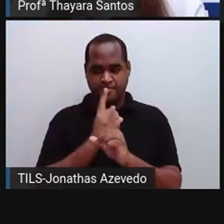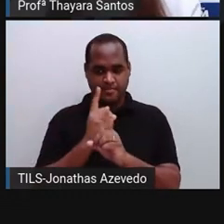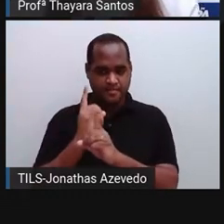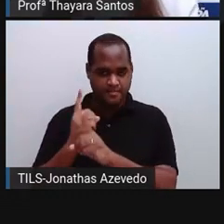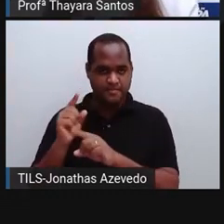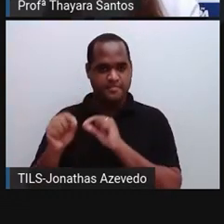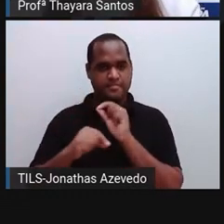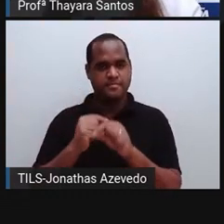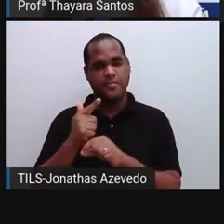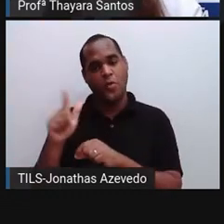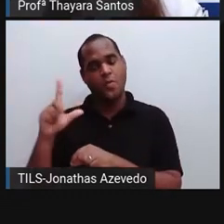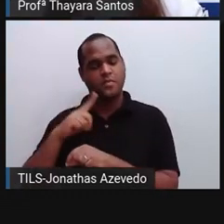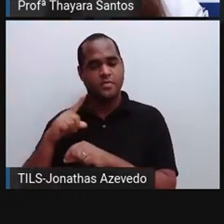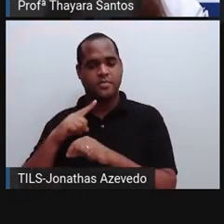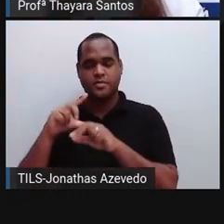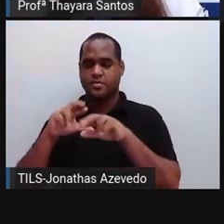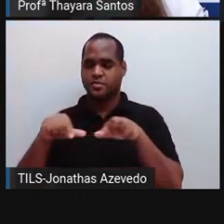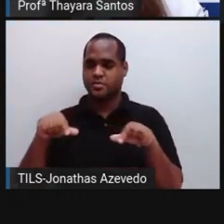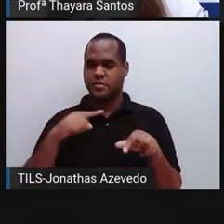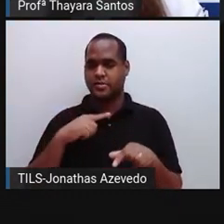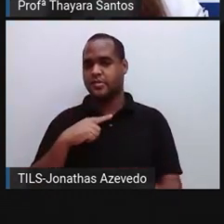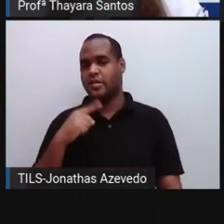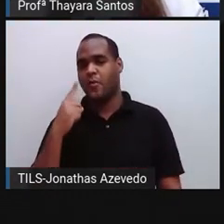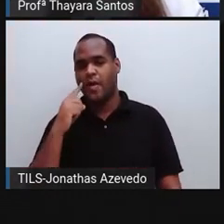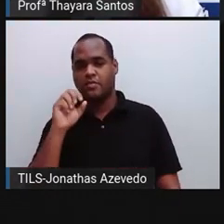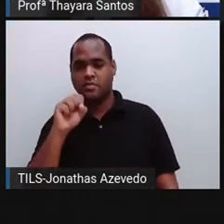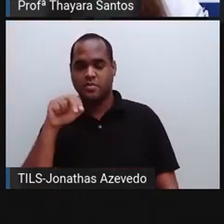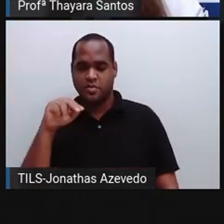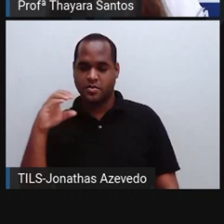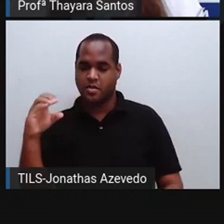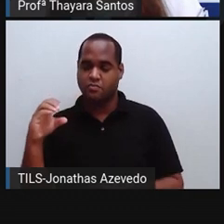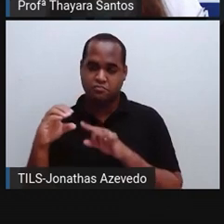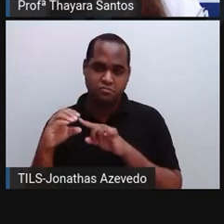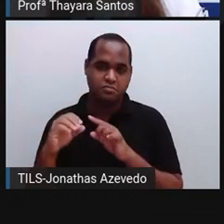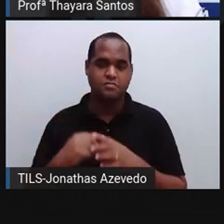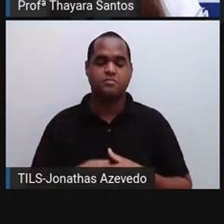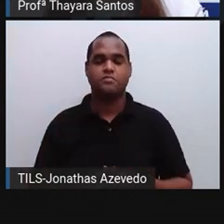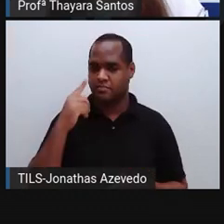neurônios ou entre estes e um órgão. Eu acho que é o sistema nervoso central.